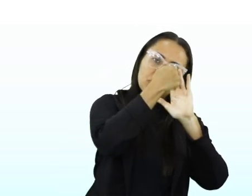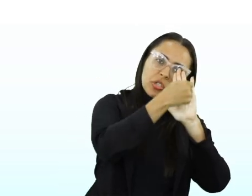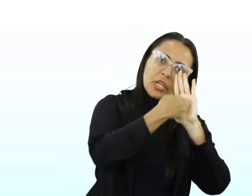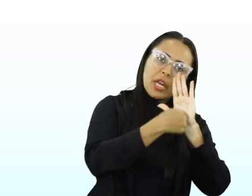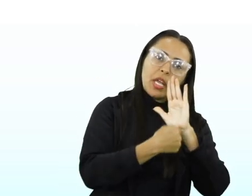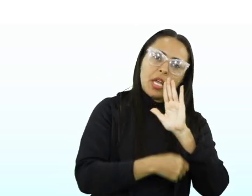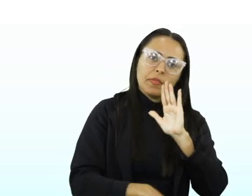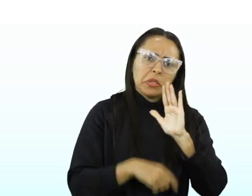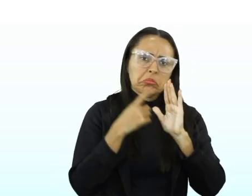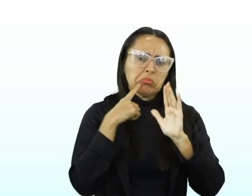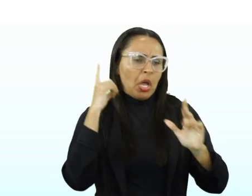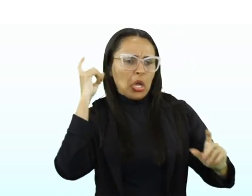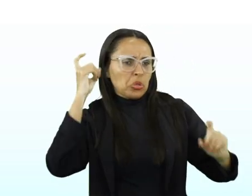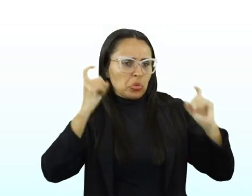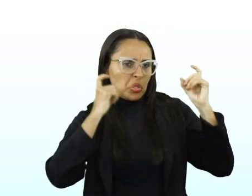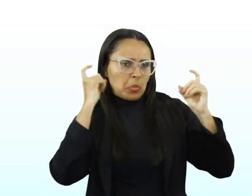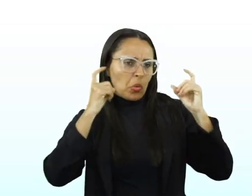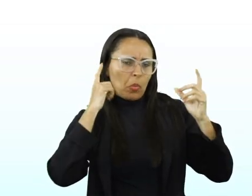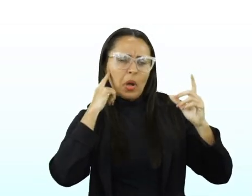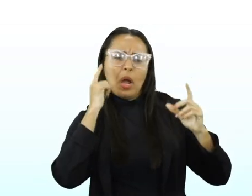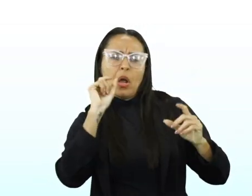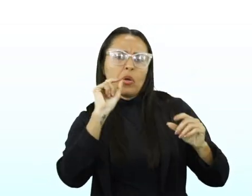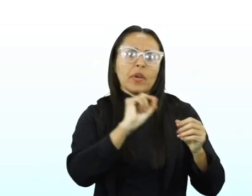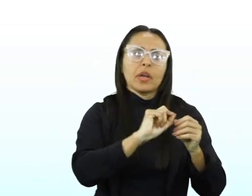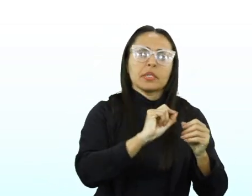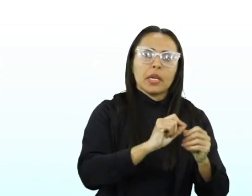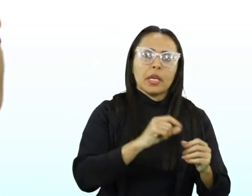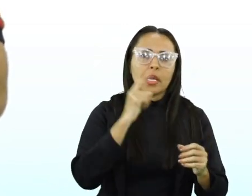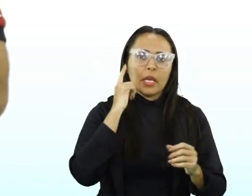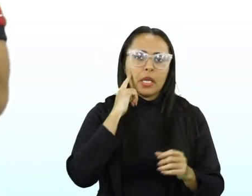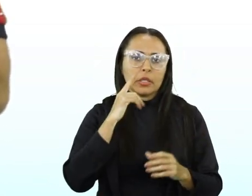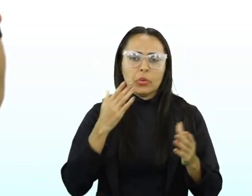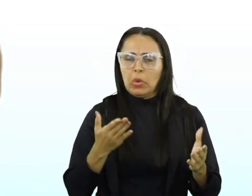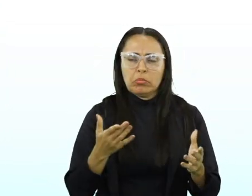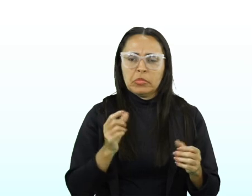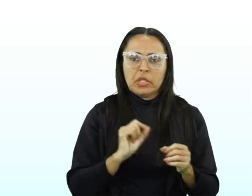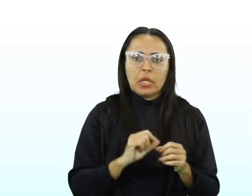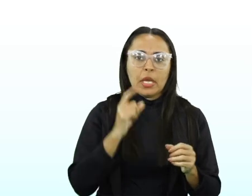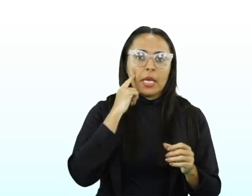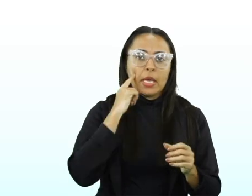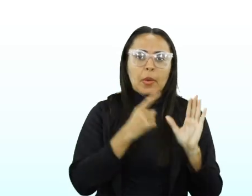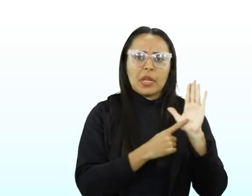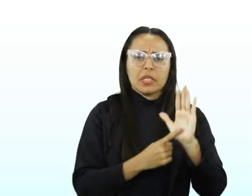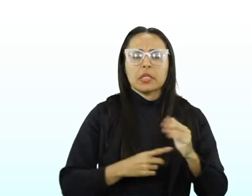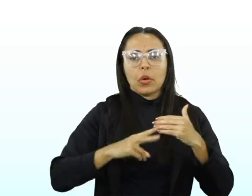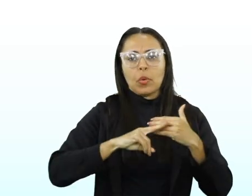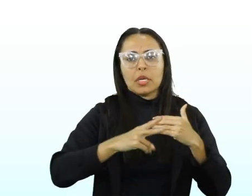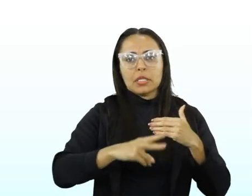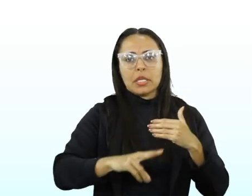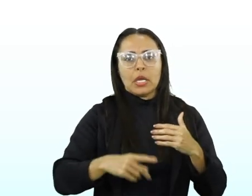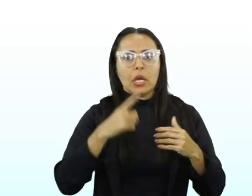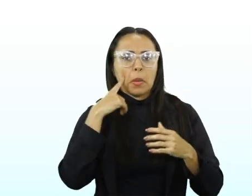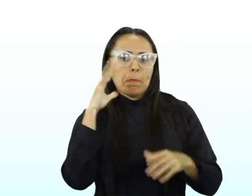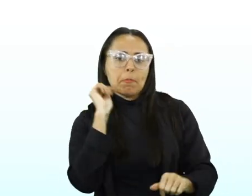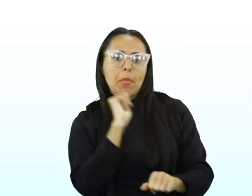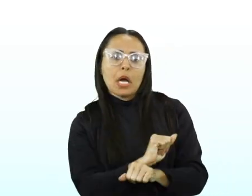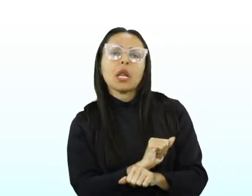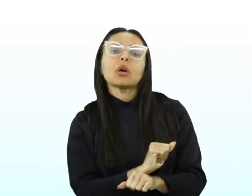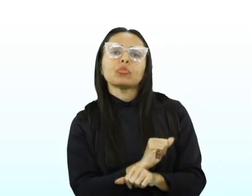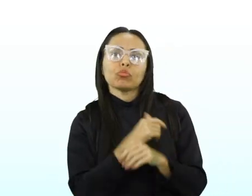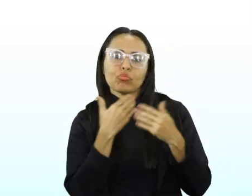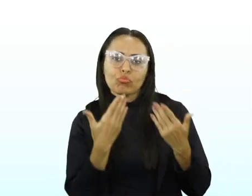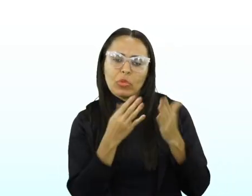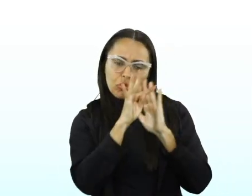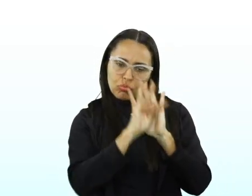ele escreve sem a preocupação com as ações. Então, não é um texto de ação, ele apresenta uma sequência estática, é um texto parado, um texto